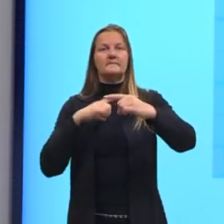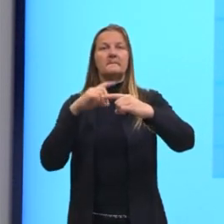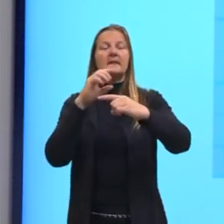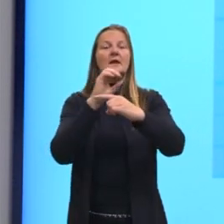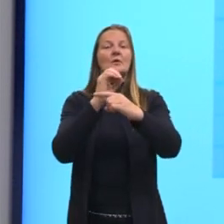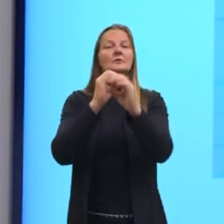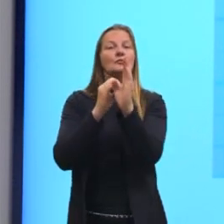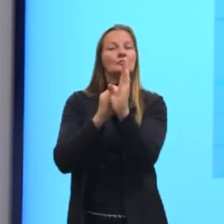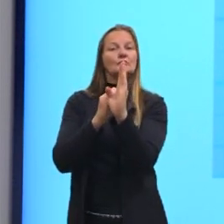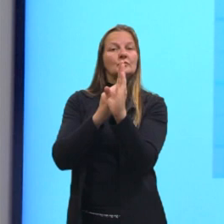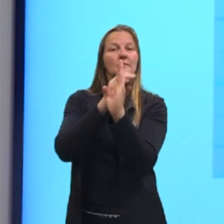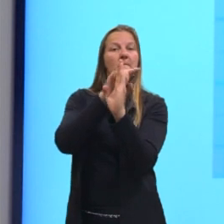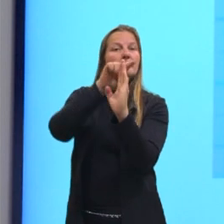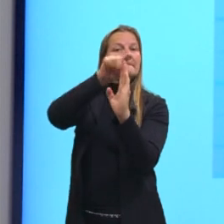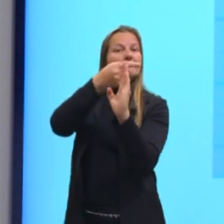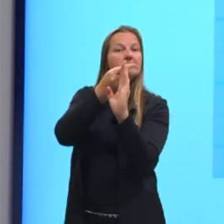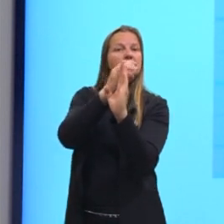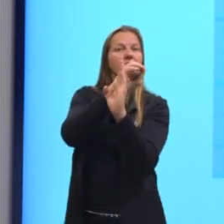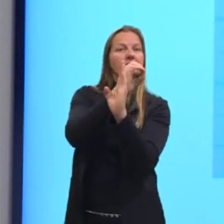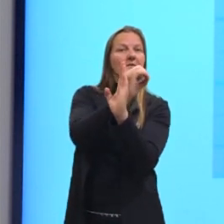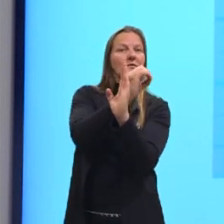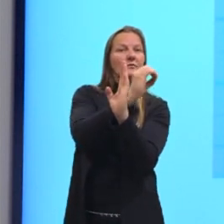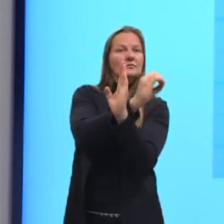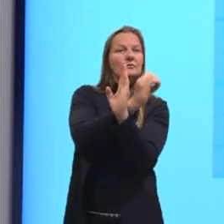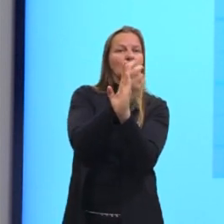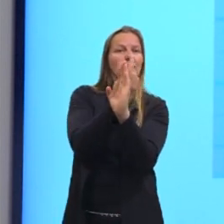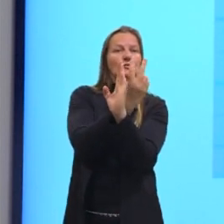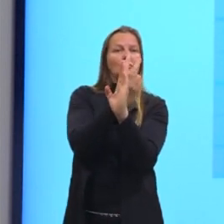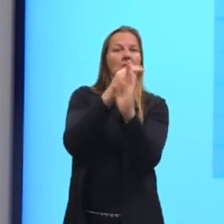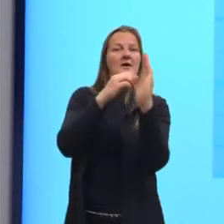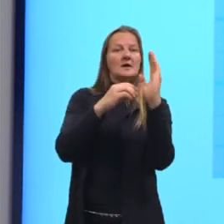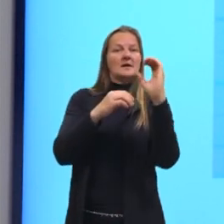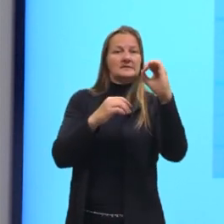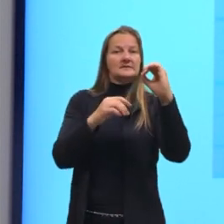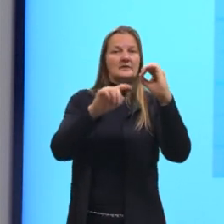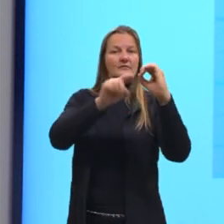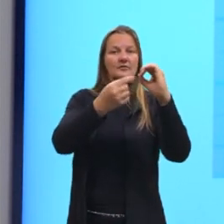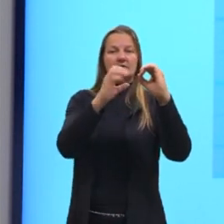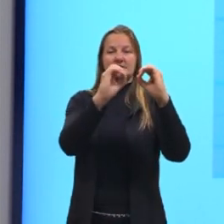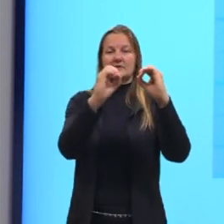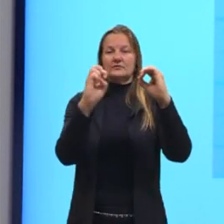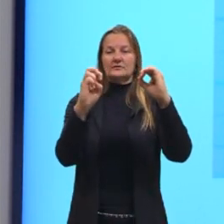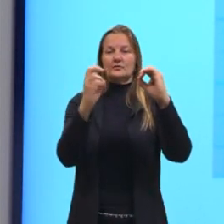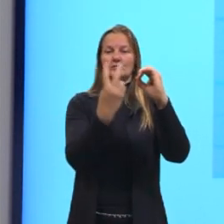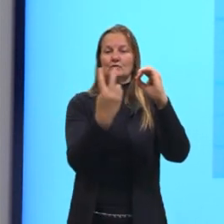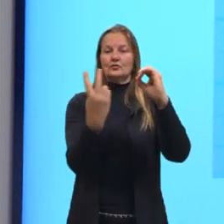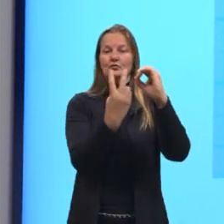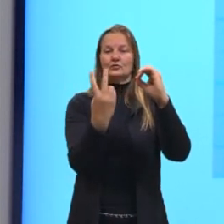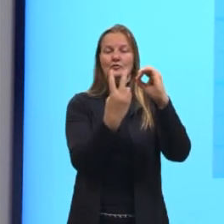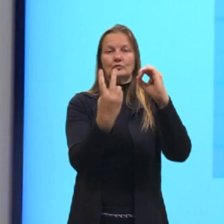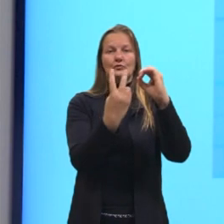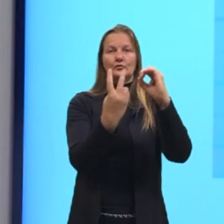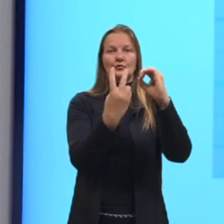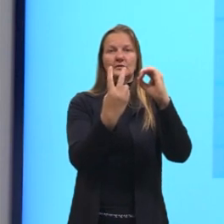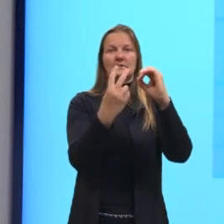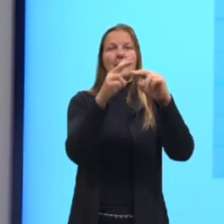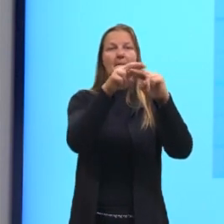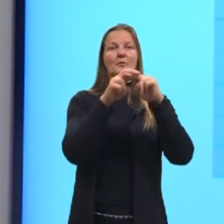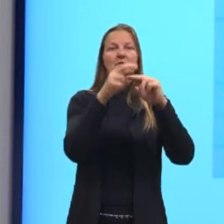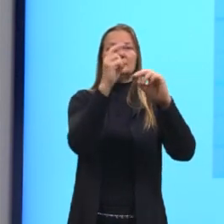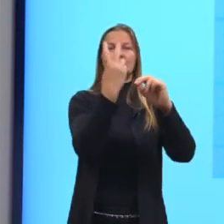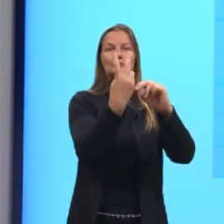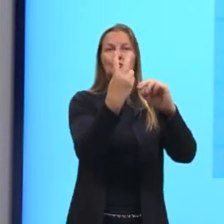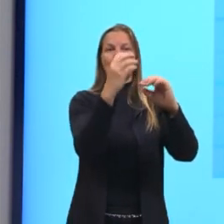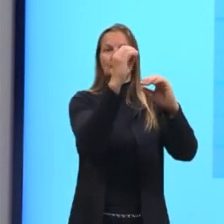quantas casas decimais eu tinha. Neste caso, 0,05, eu tinha duas casas decimais.